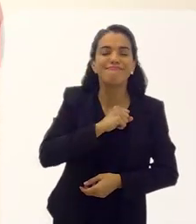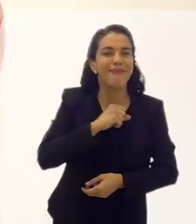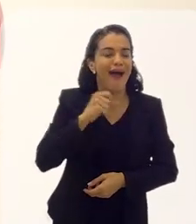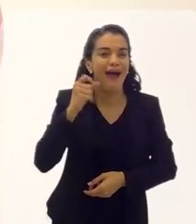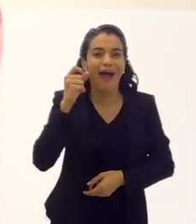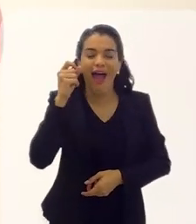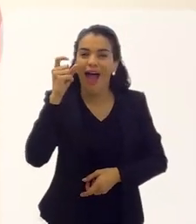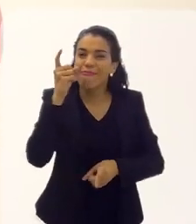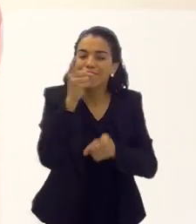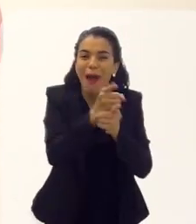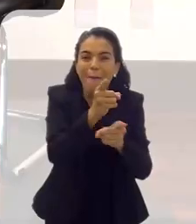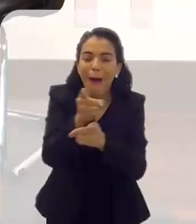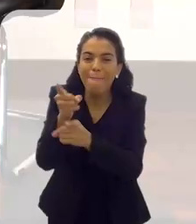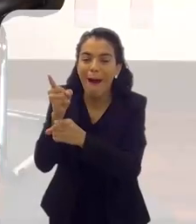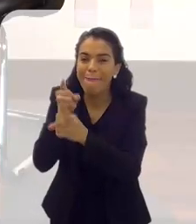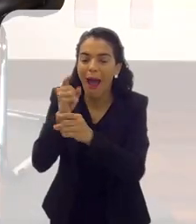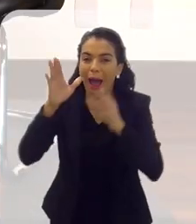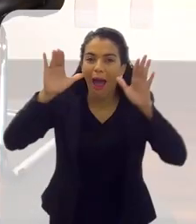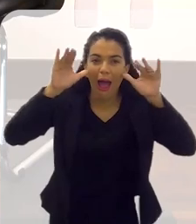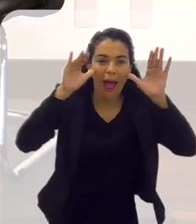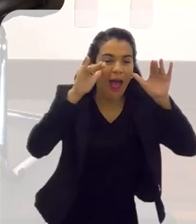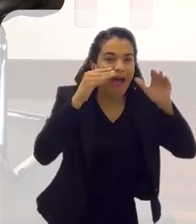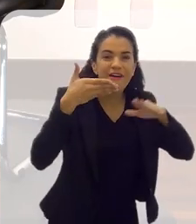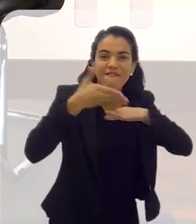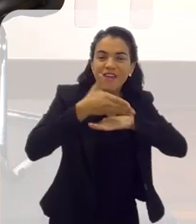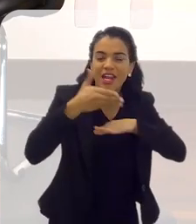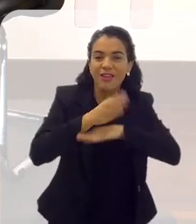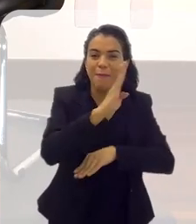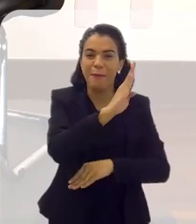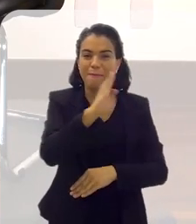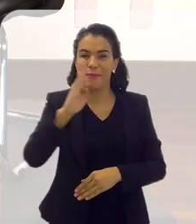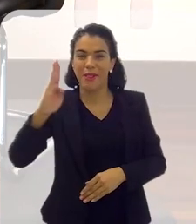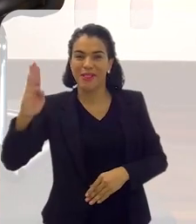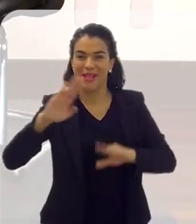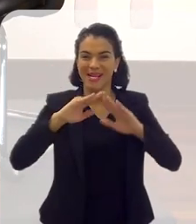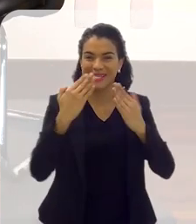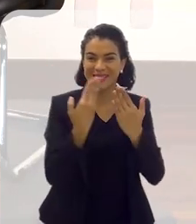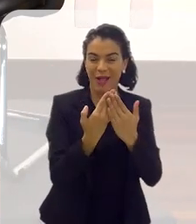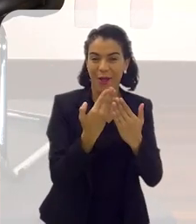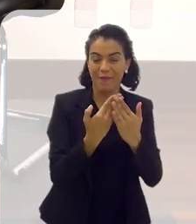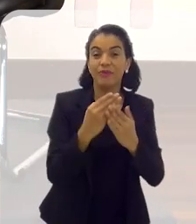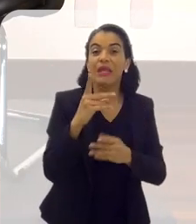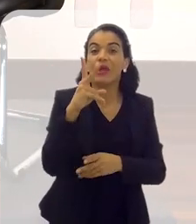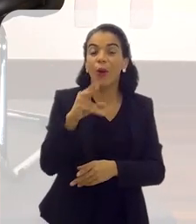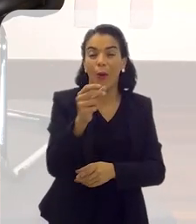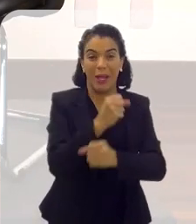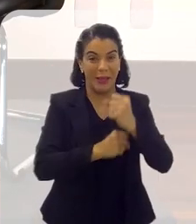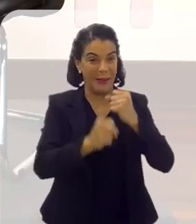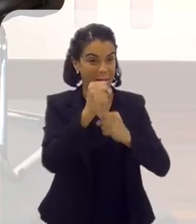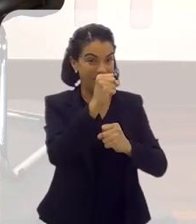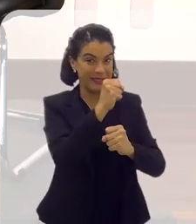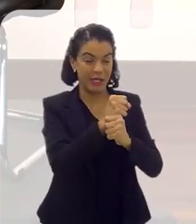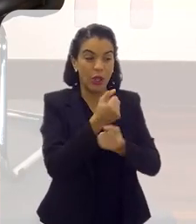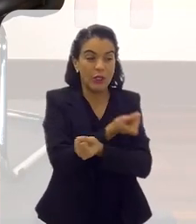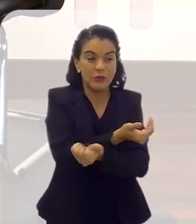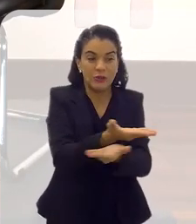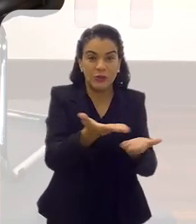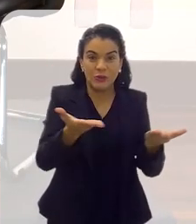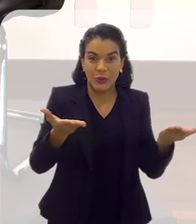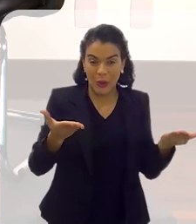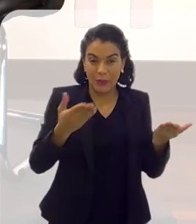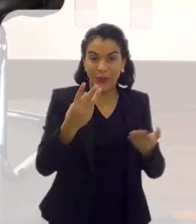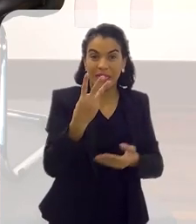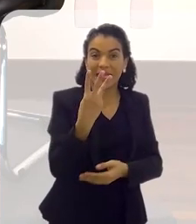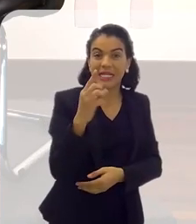vão amar, eles vão frequentar muito mais a biblioteca da escola. Com certeza. por exemplo, ano passado nós